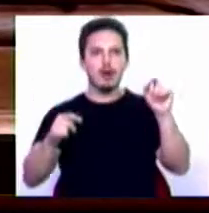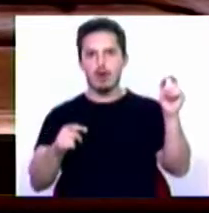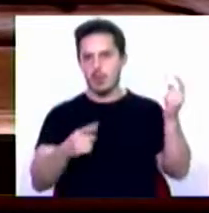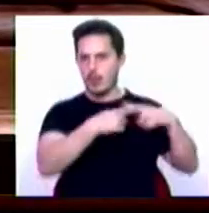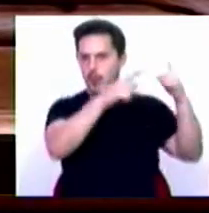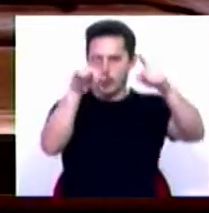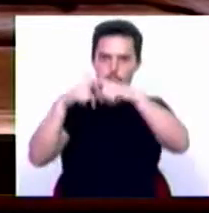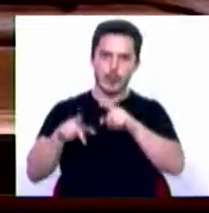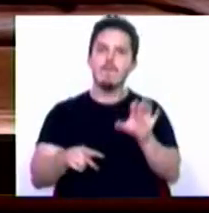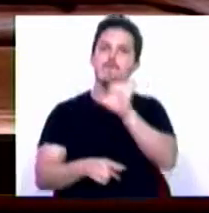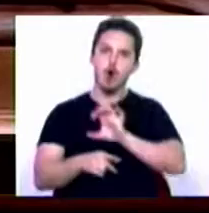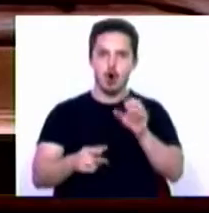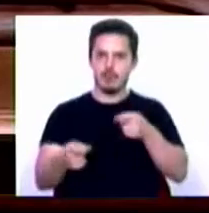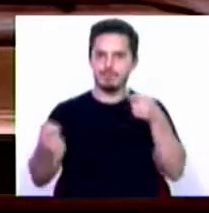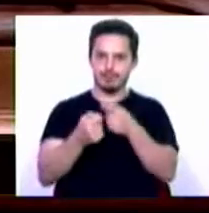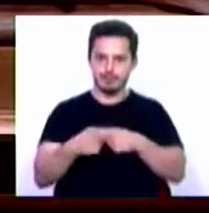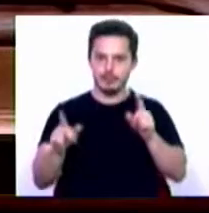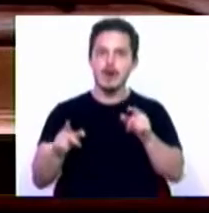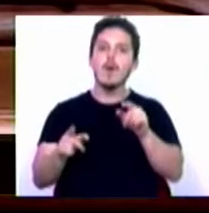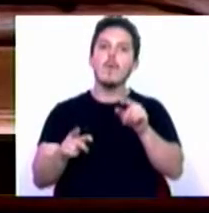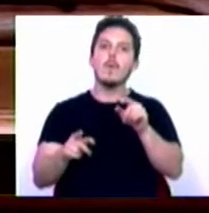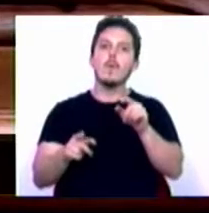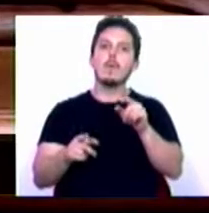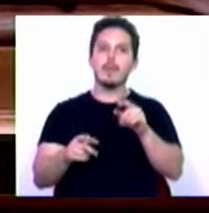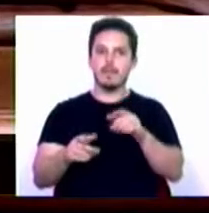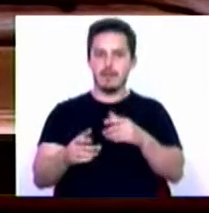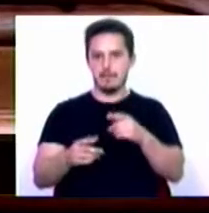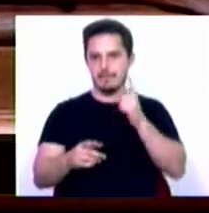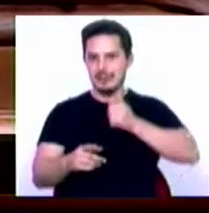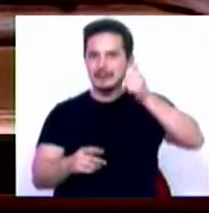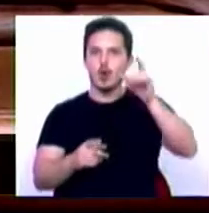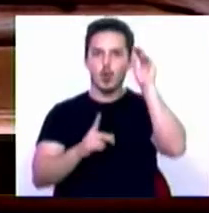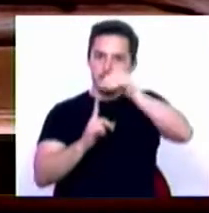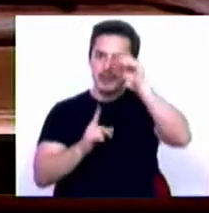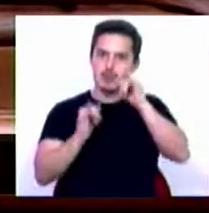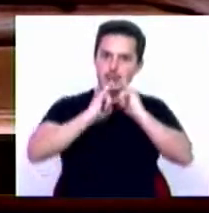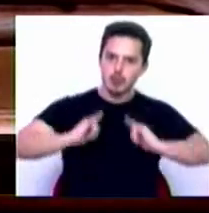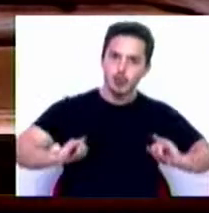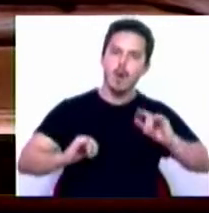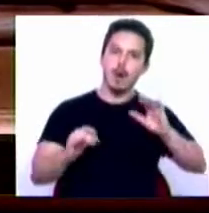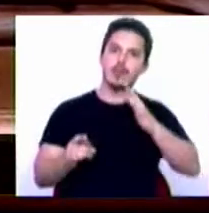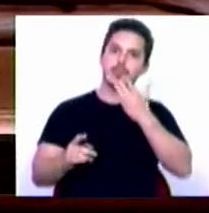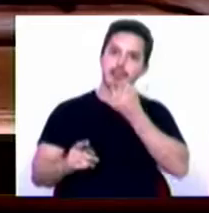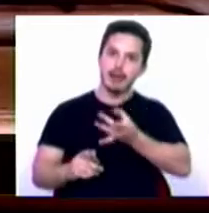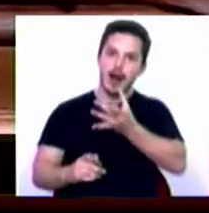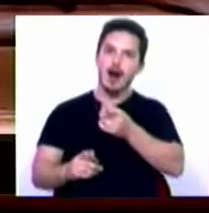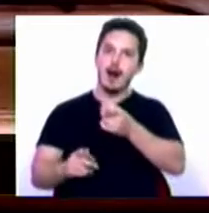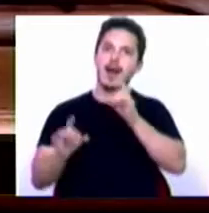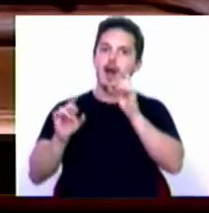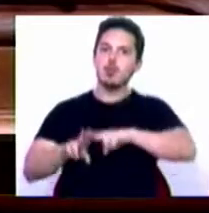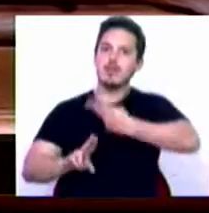formas e aplicabilidade, que observou vários dos princípios e recomendações internacionais e que permitiu evitar duplicação